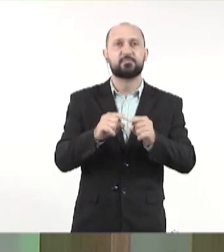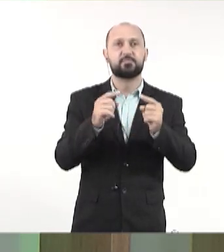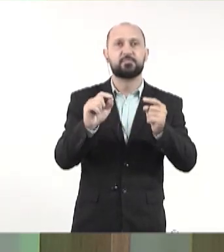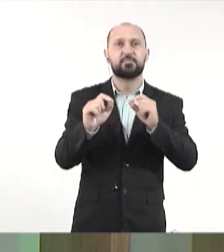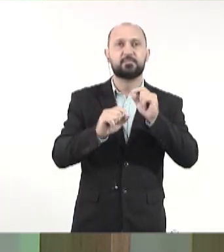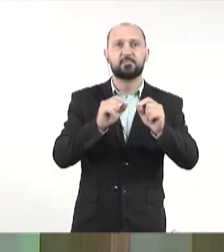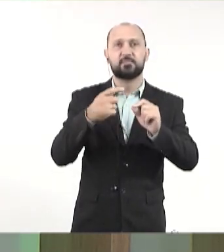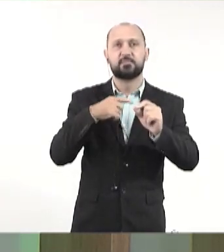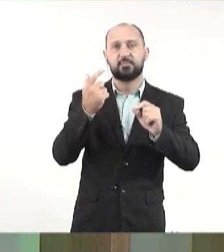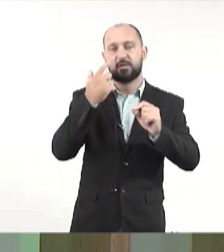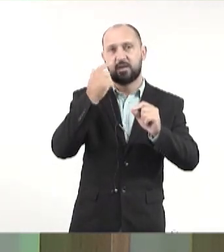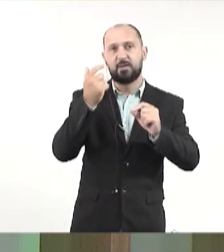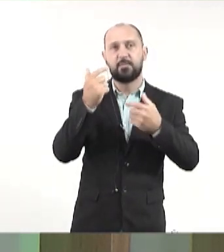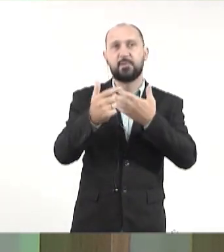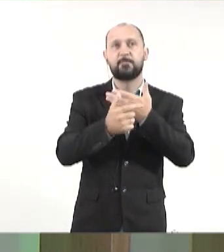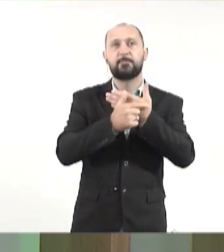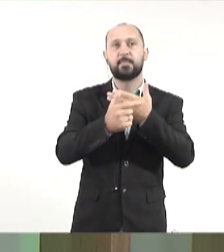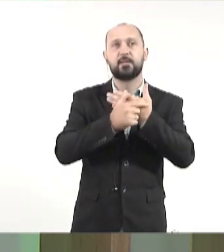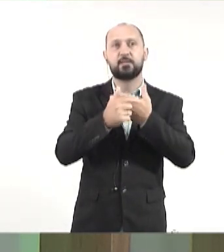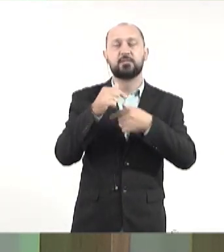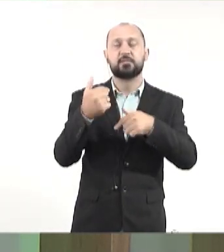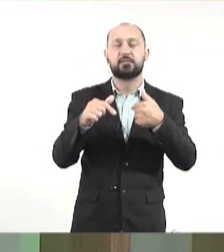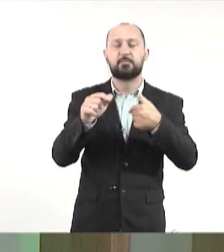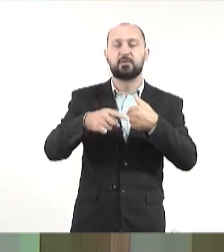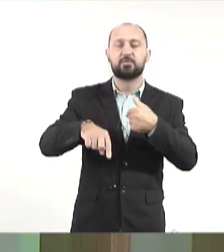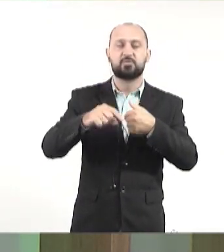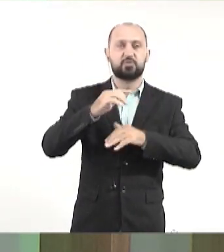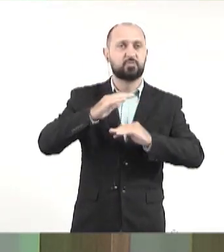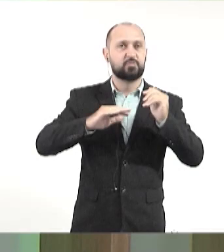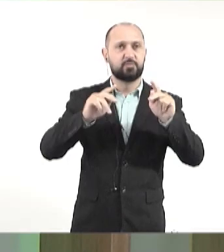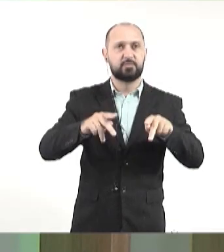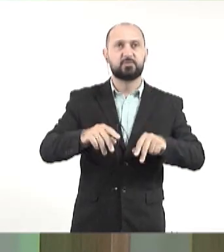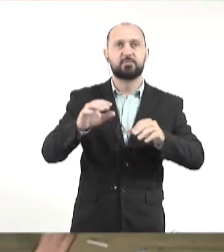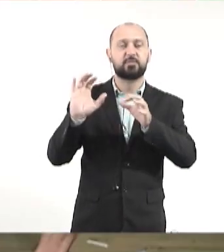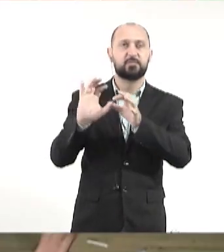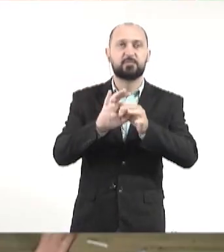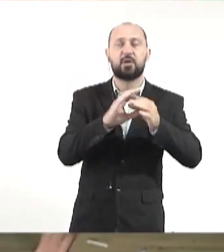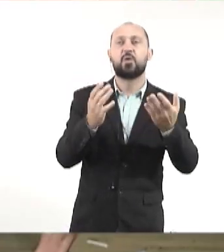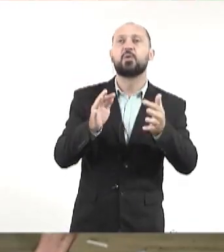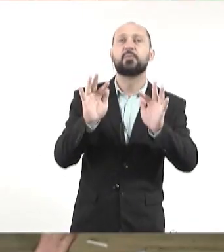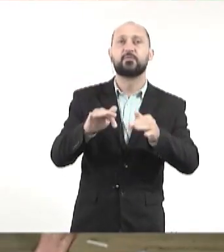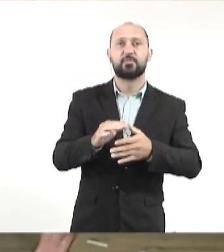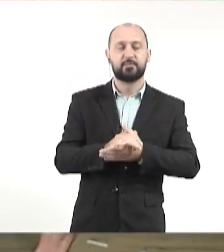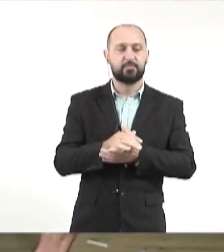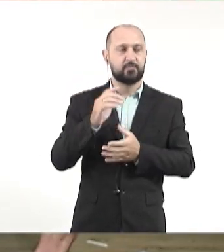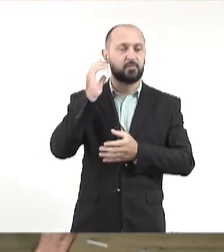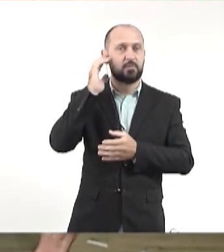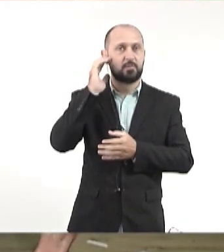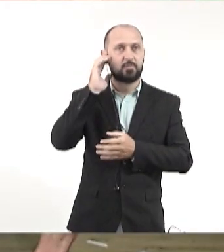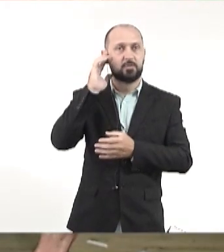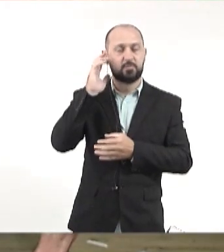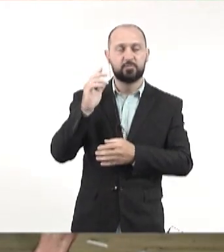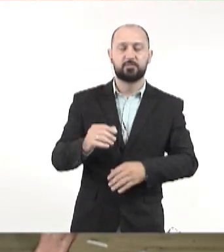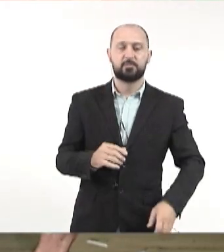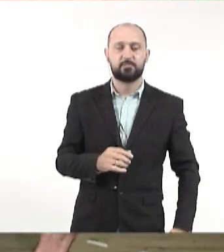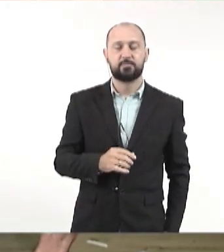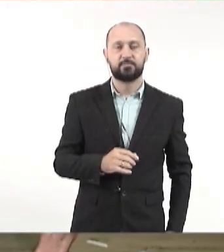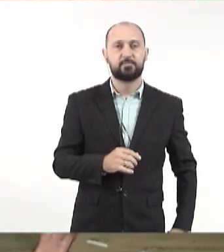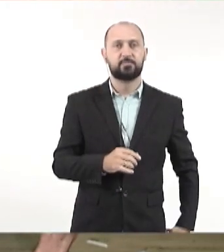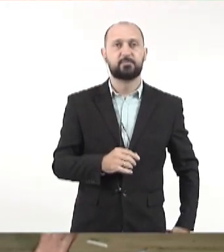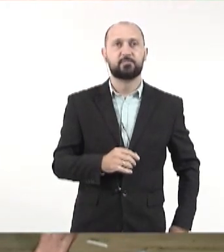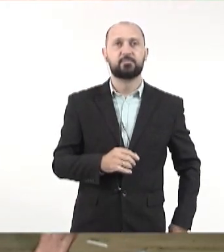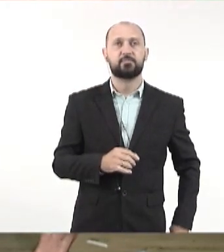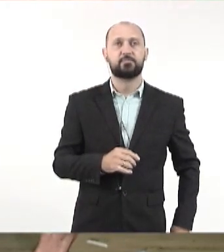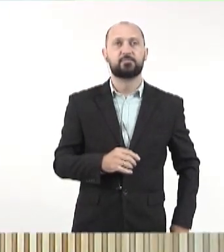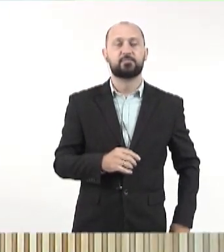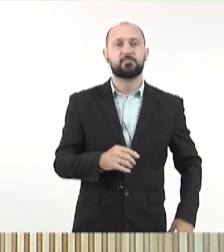mas um grande papel desses servidores nesse contexto. Doutora, para a gente finalizar, sobre tudo isso que a gente conversou e